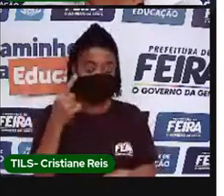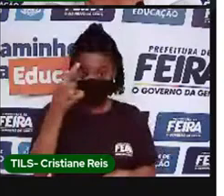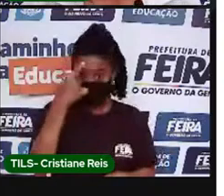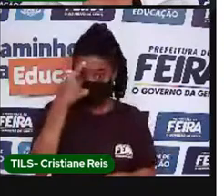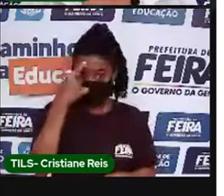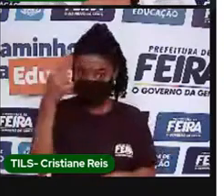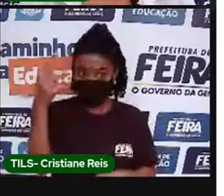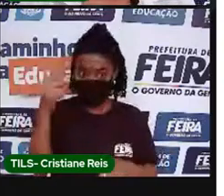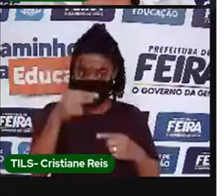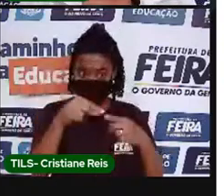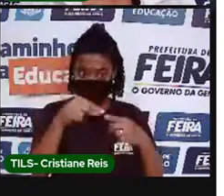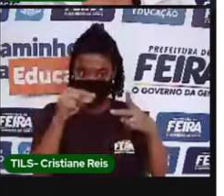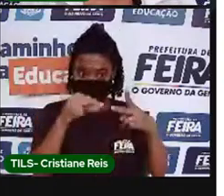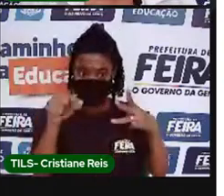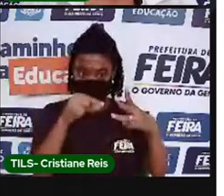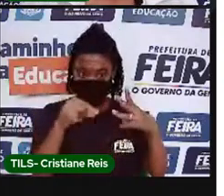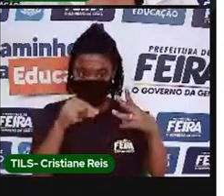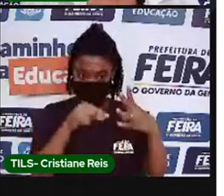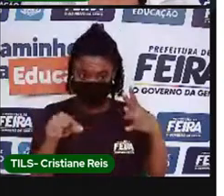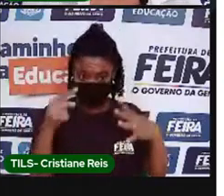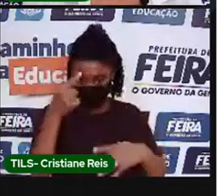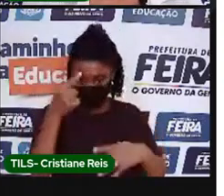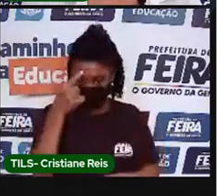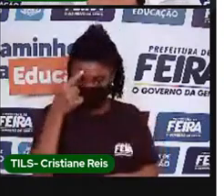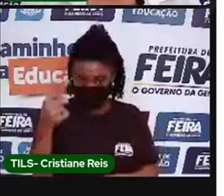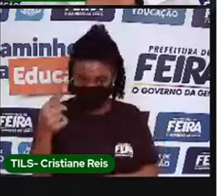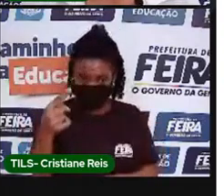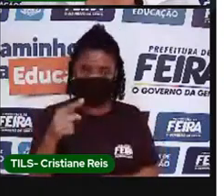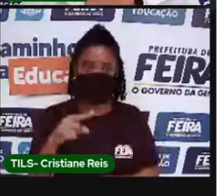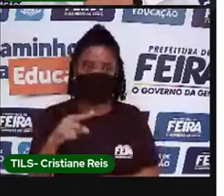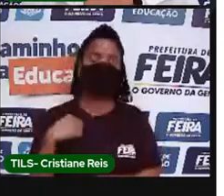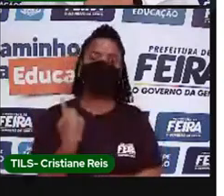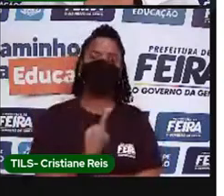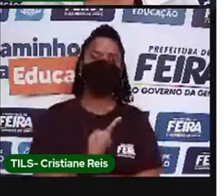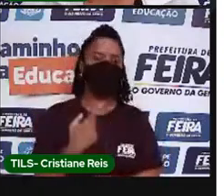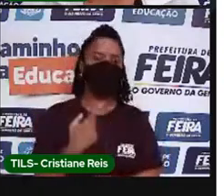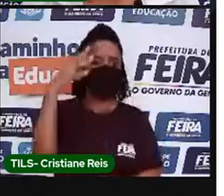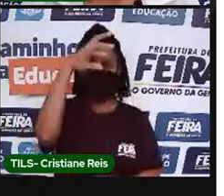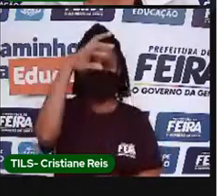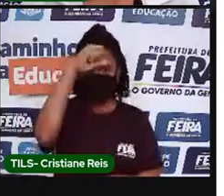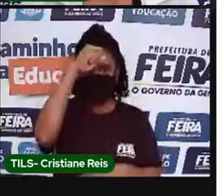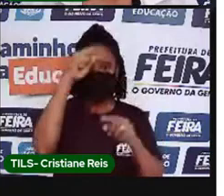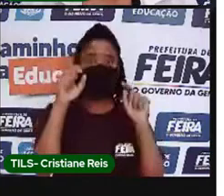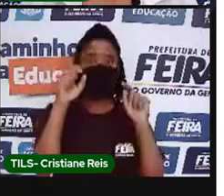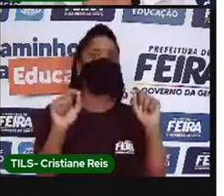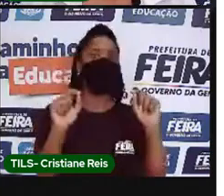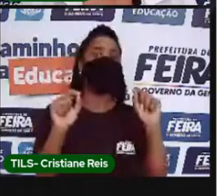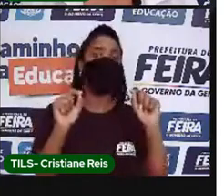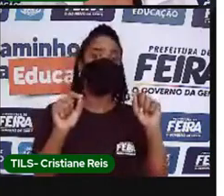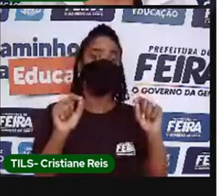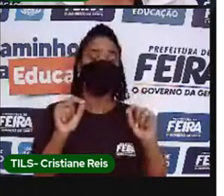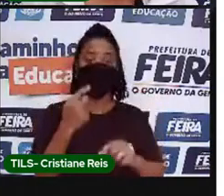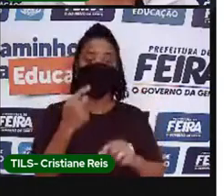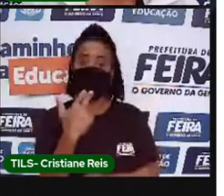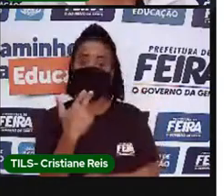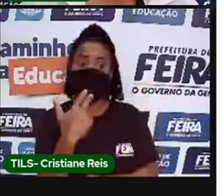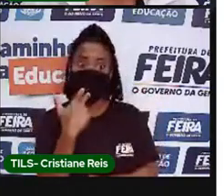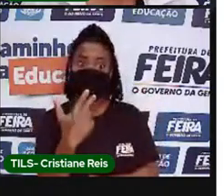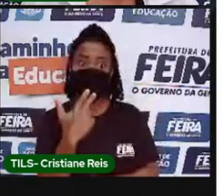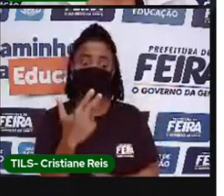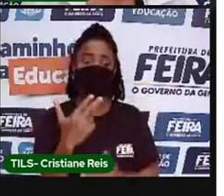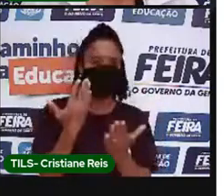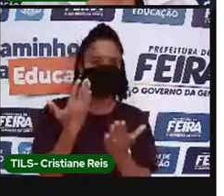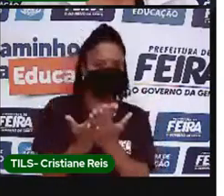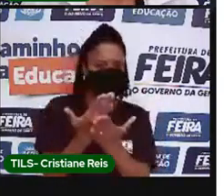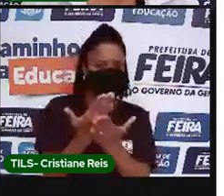que aprendemos hoje. nós aprendemos que estudar uma língua é também conhecer a cultura de um